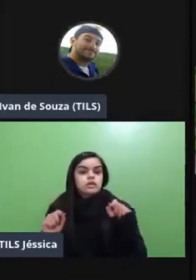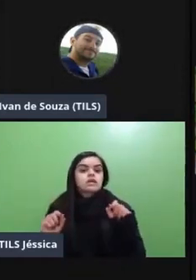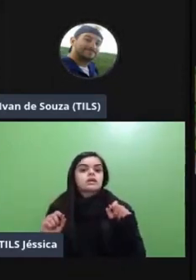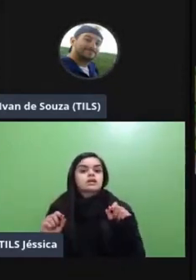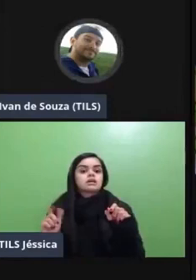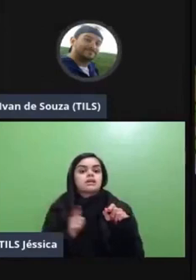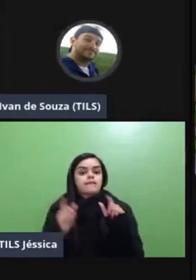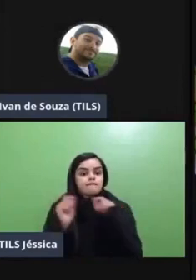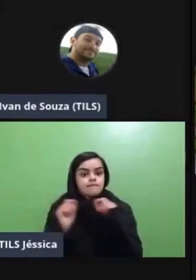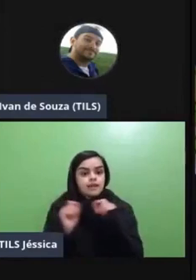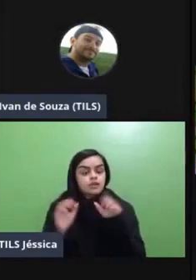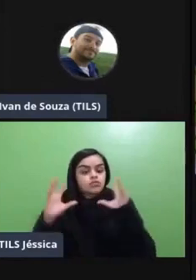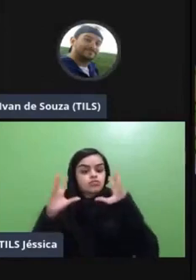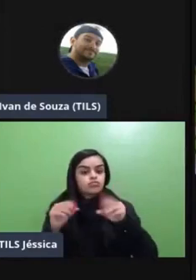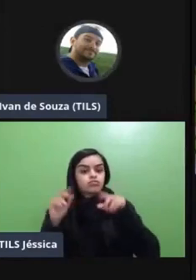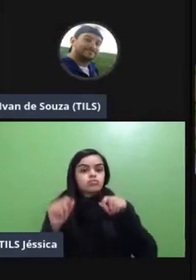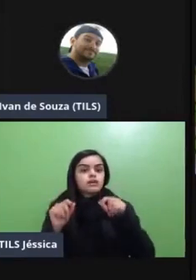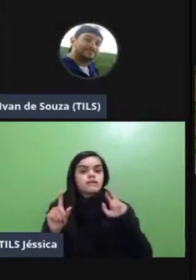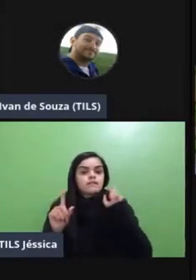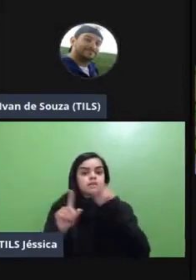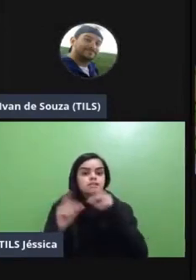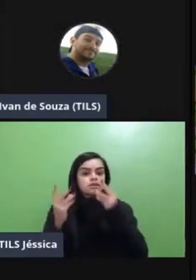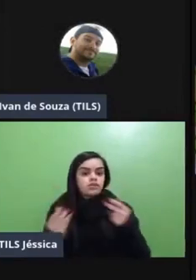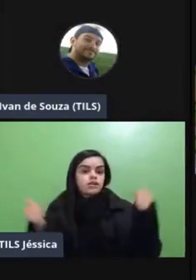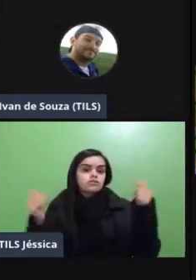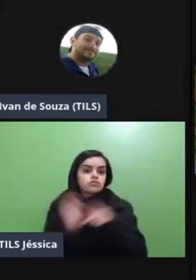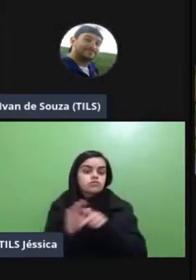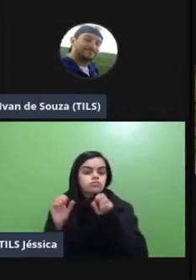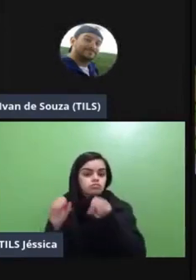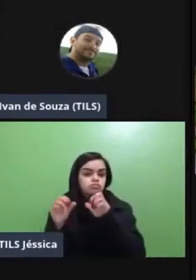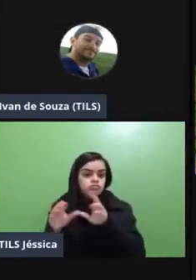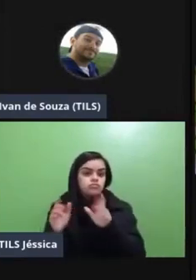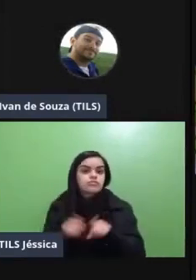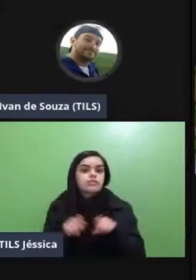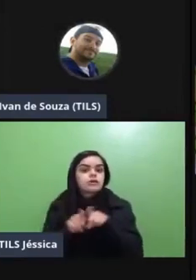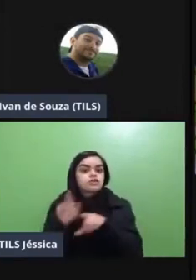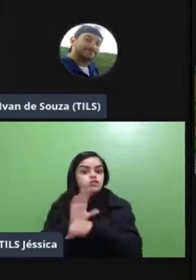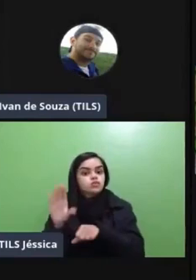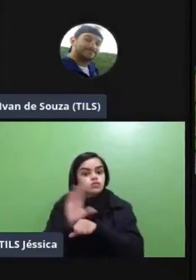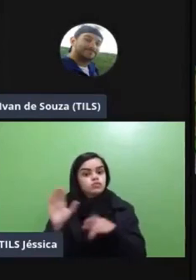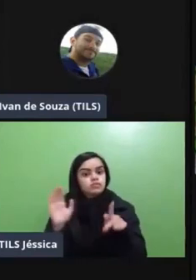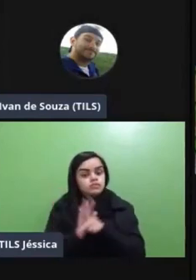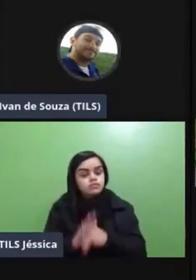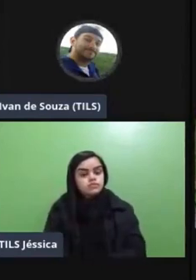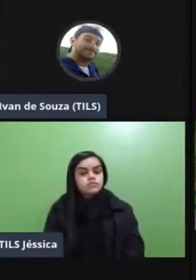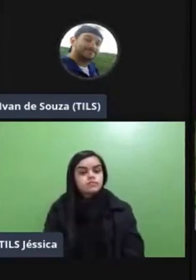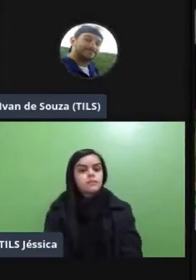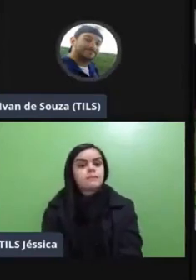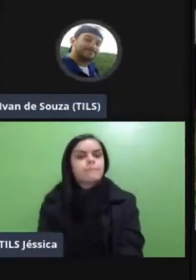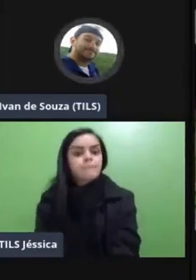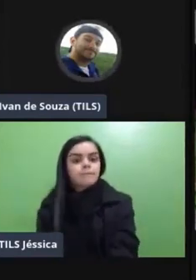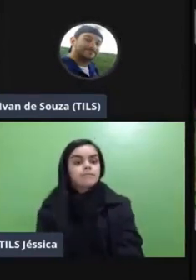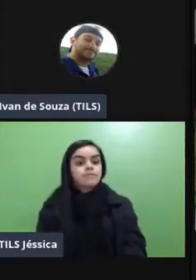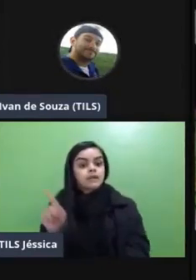feitos sob toda o referencial de qualidade dos objetos educacionais abertos e dos cursos massivos online abertos esses são os modelos que